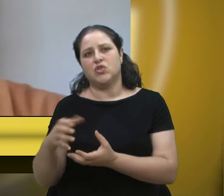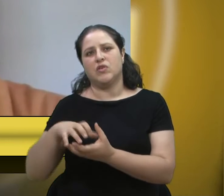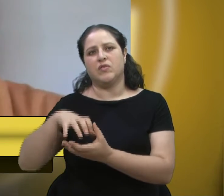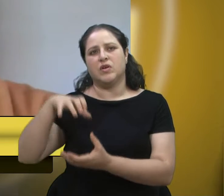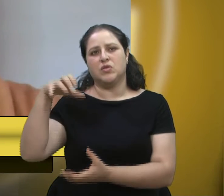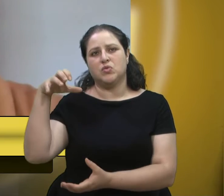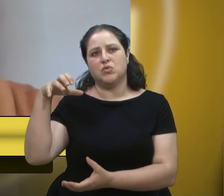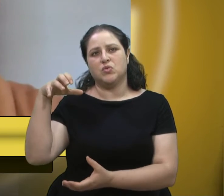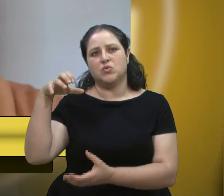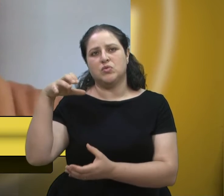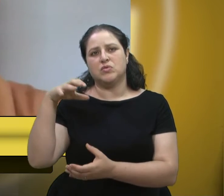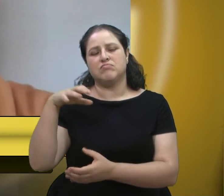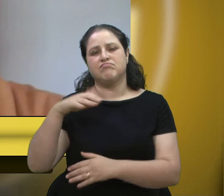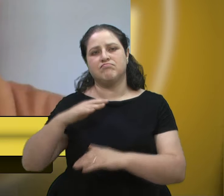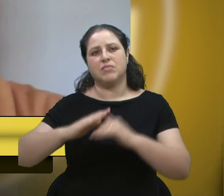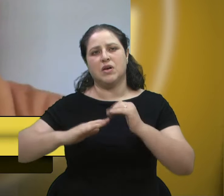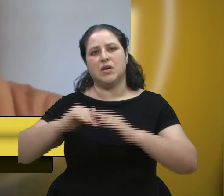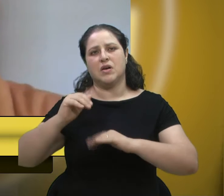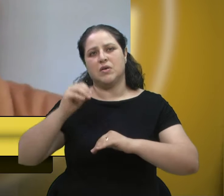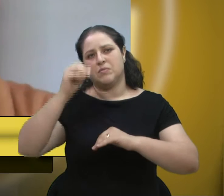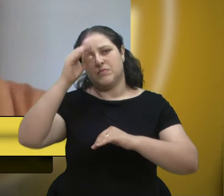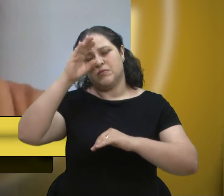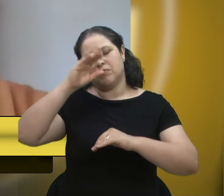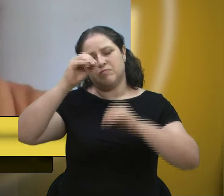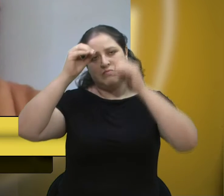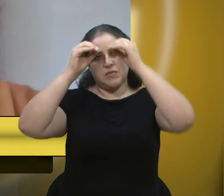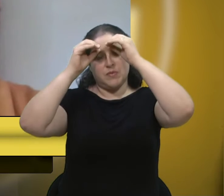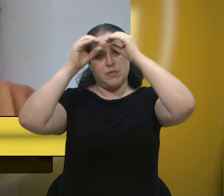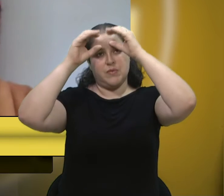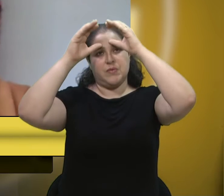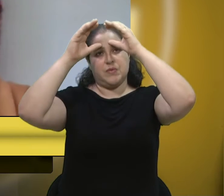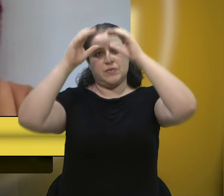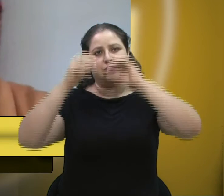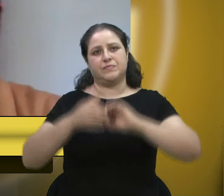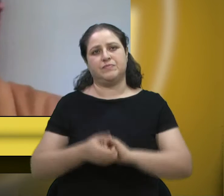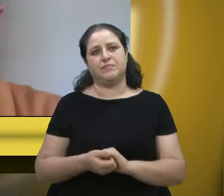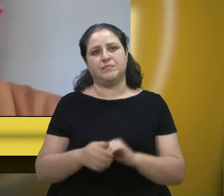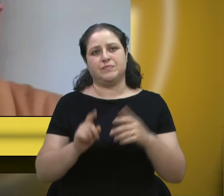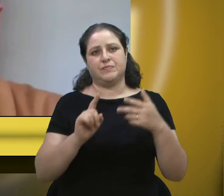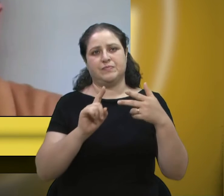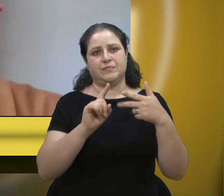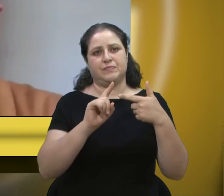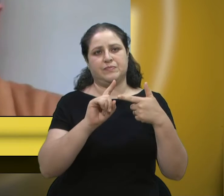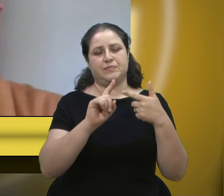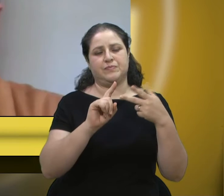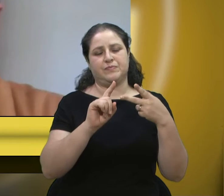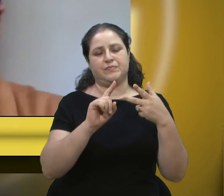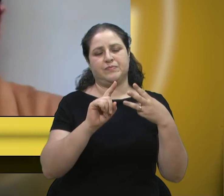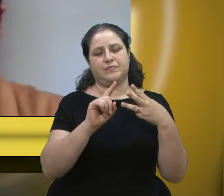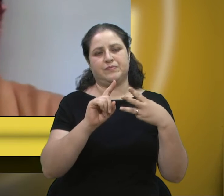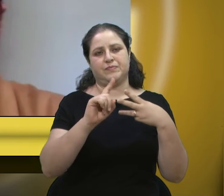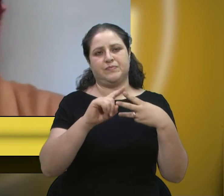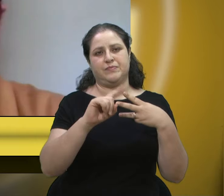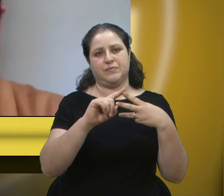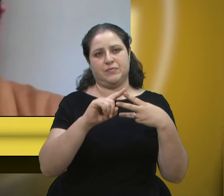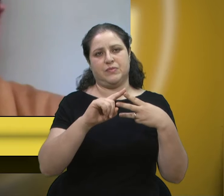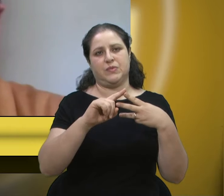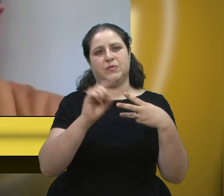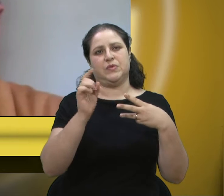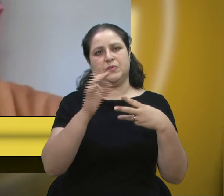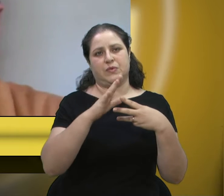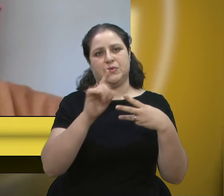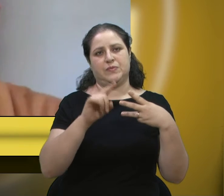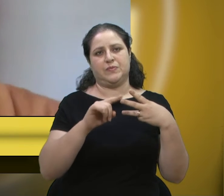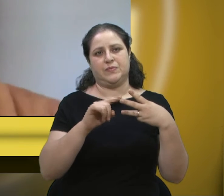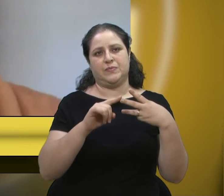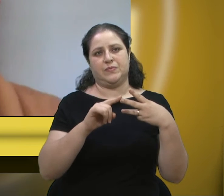conhecimento e a oportunidades. Então, o primeiro ponto que eu queria trazer era esse. O segundo, eu tive em reunião com o vereador